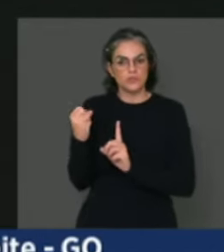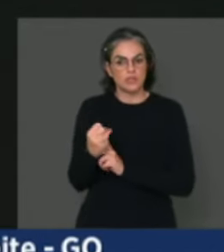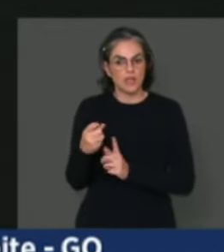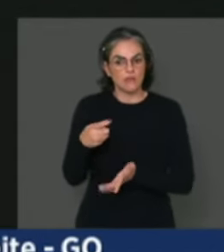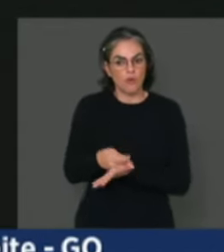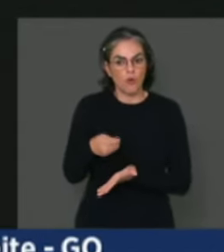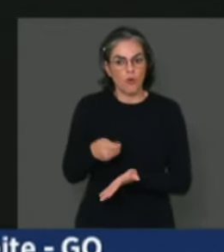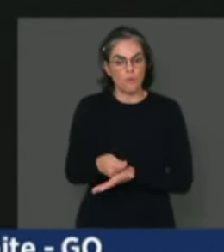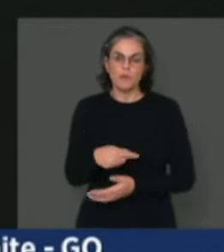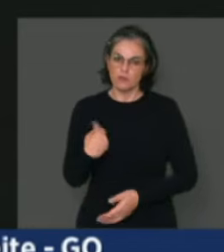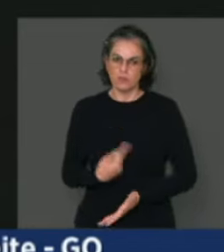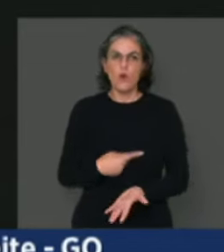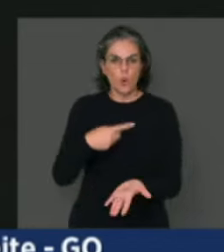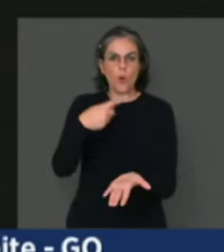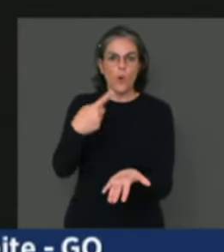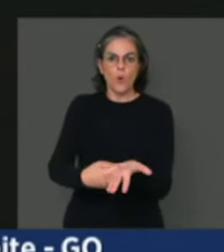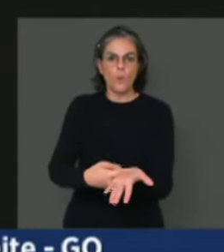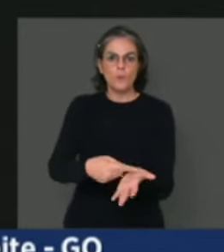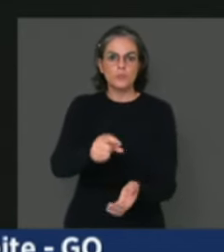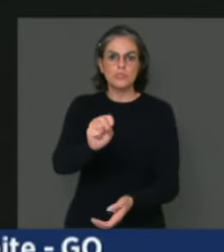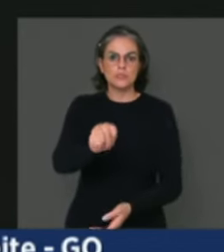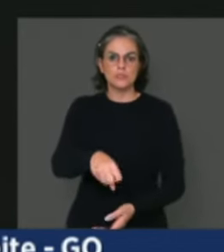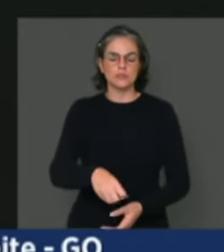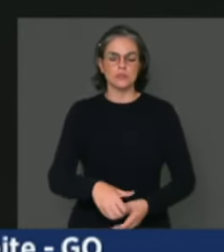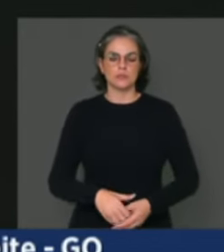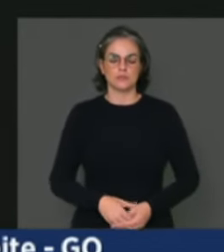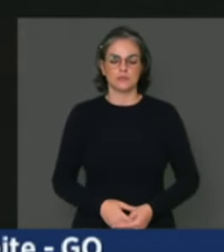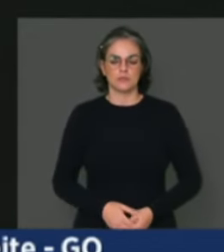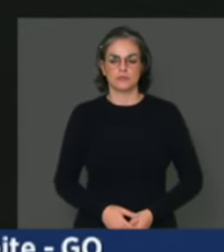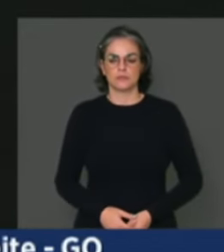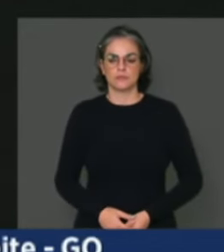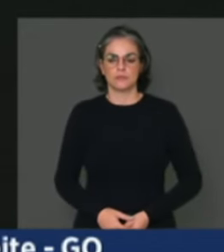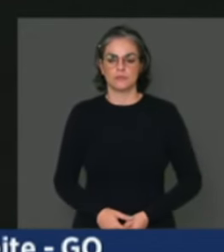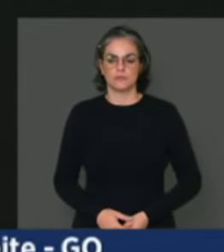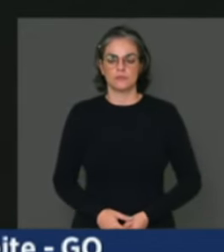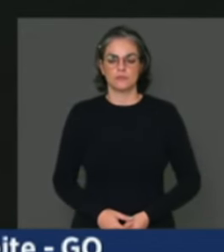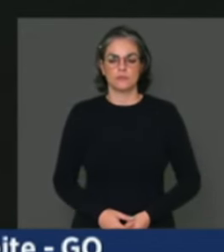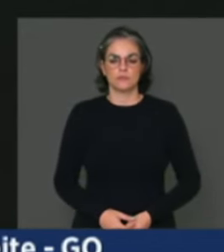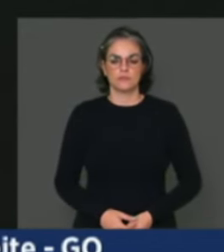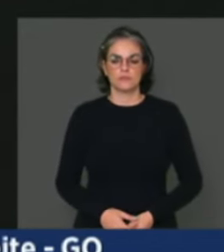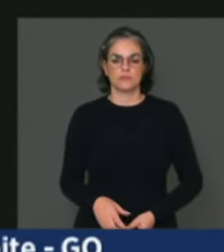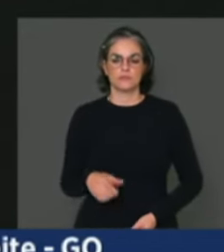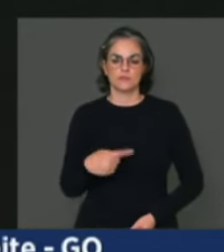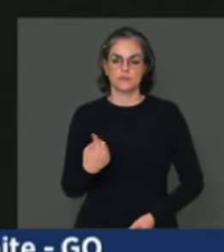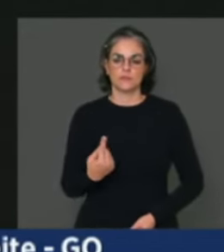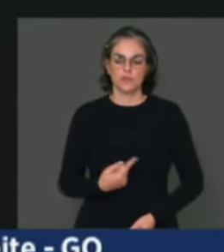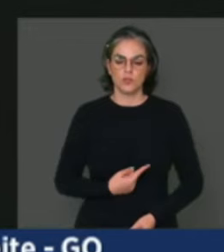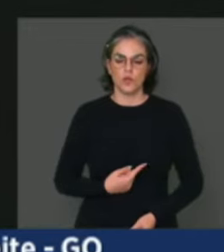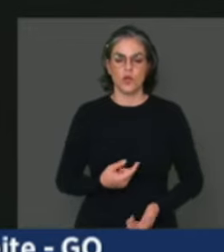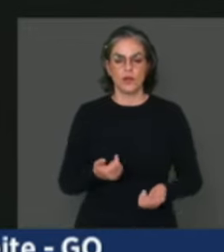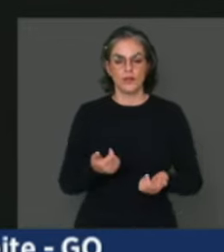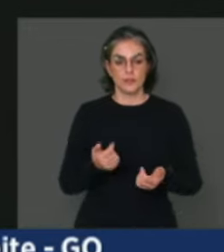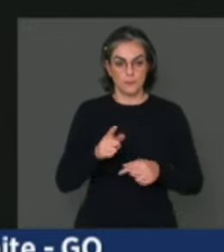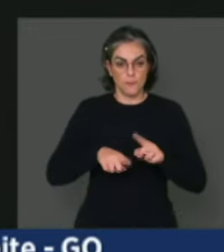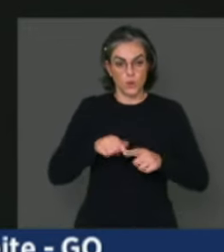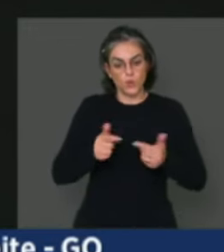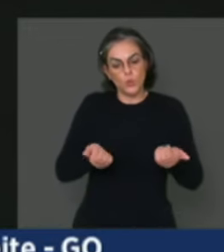este compromisso. Observem, nós entregamos o produto.